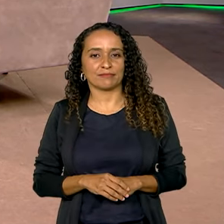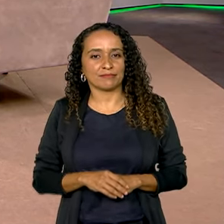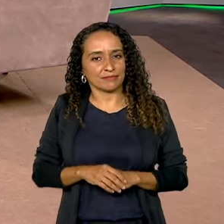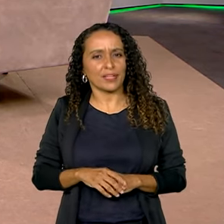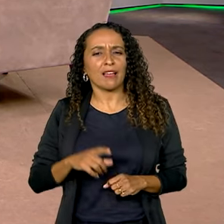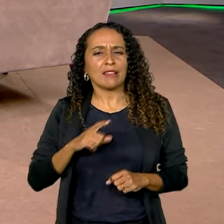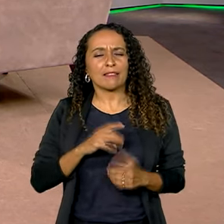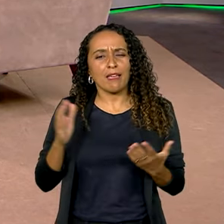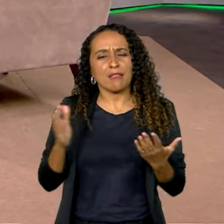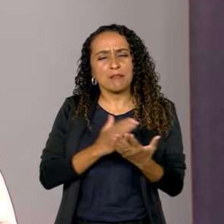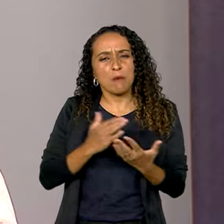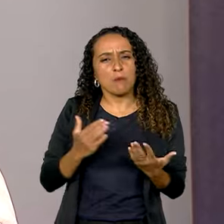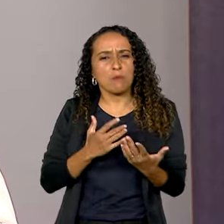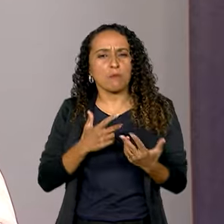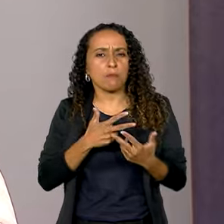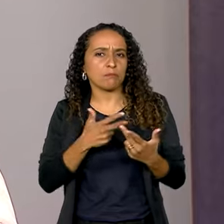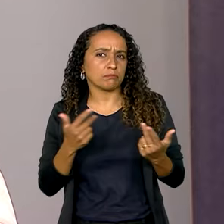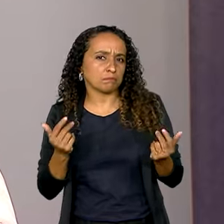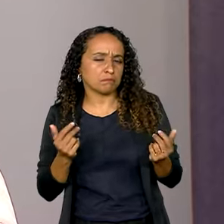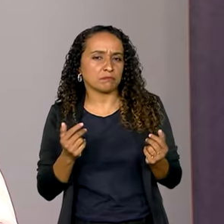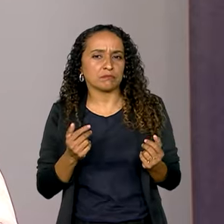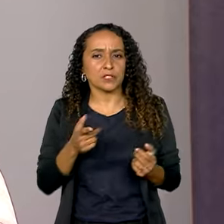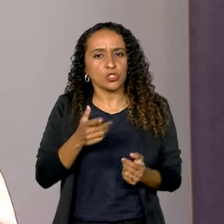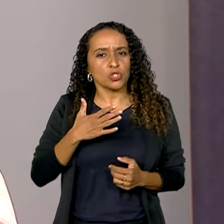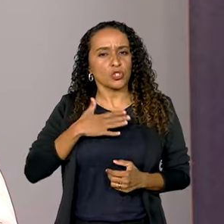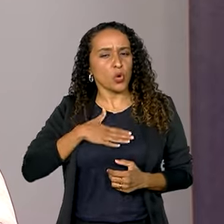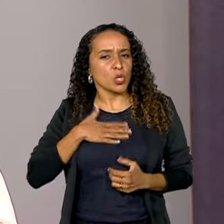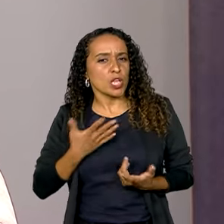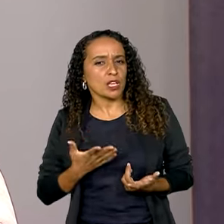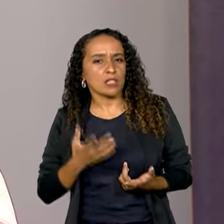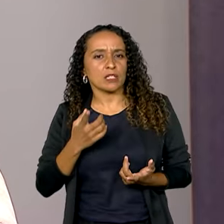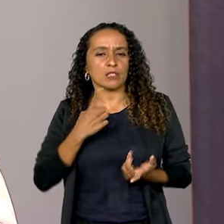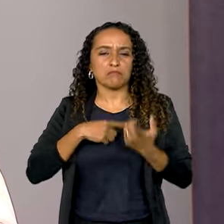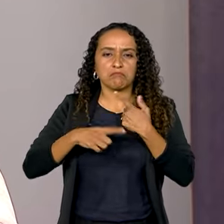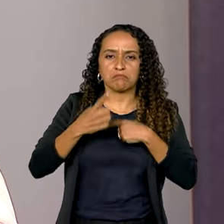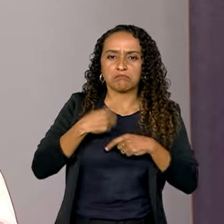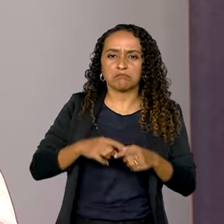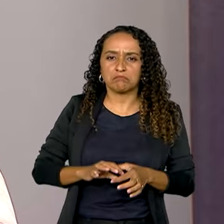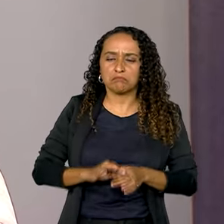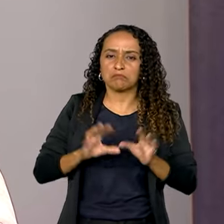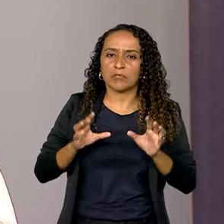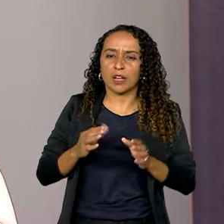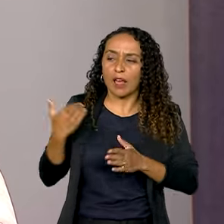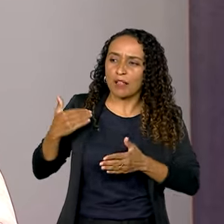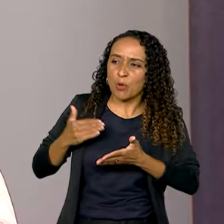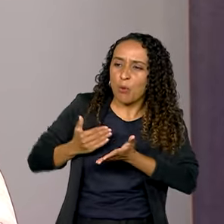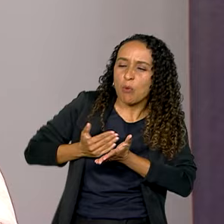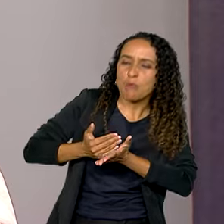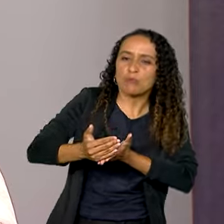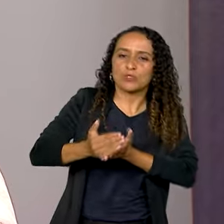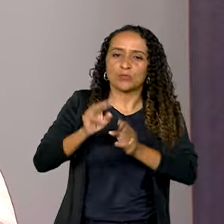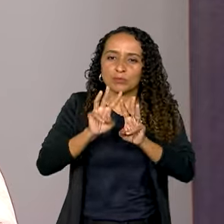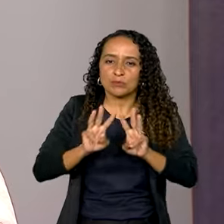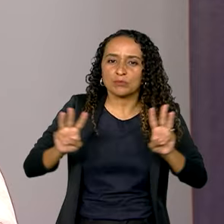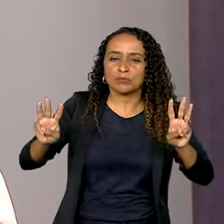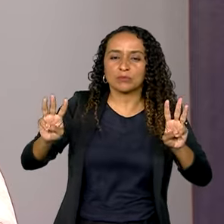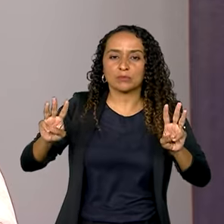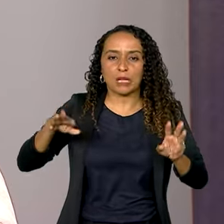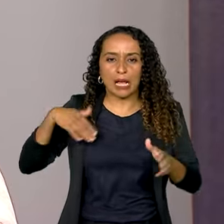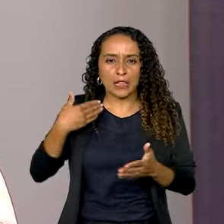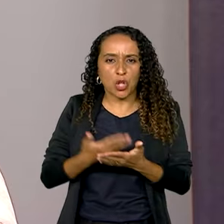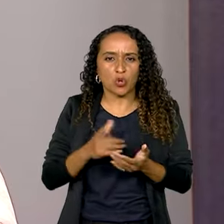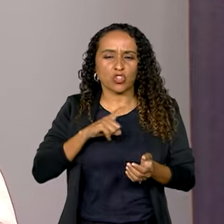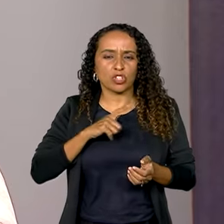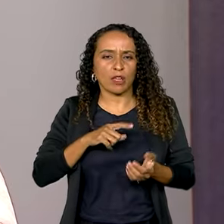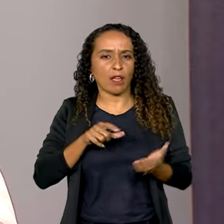algum ponto que a senhora gostaria de ressaltar desde o lançamento do beneficiômetro até agora? Tem já dados de